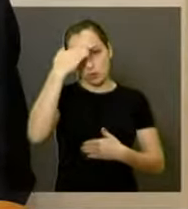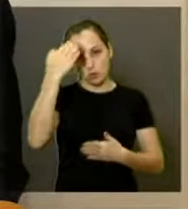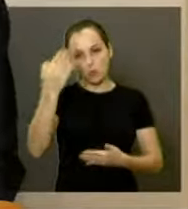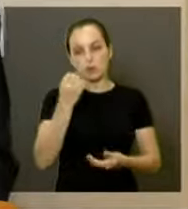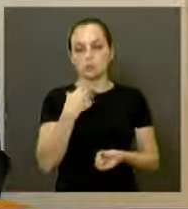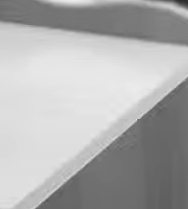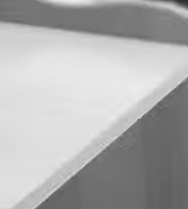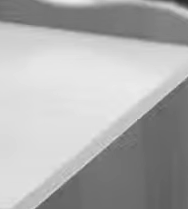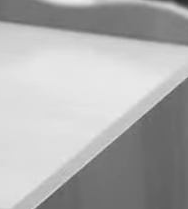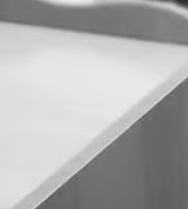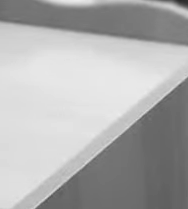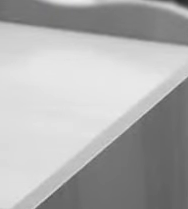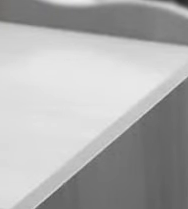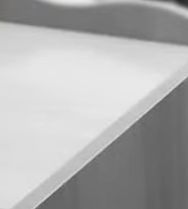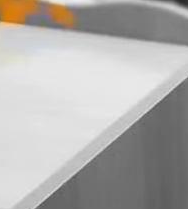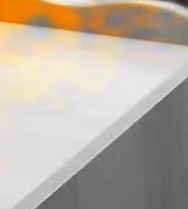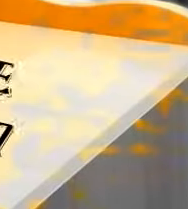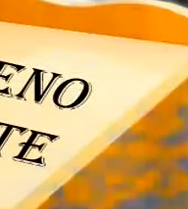e boa noite a todos.